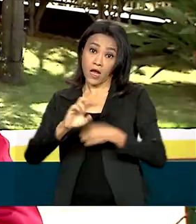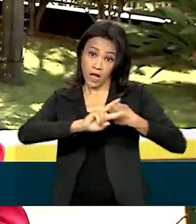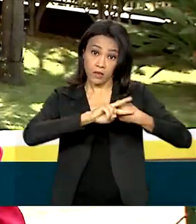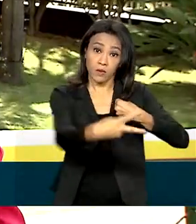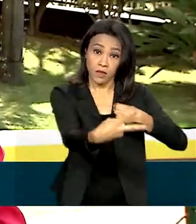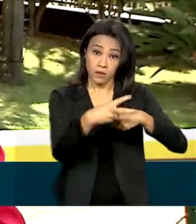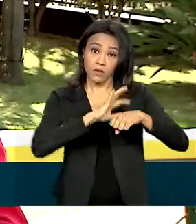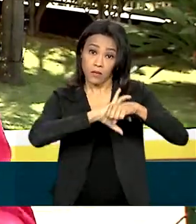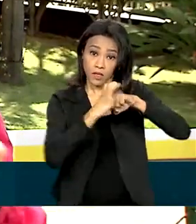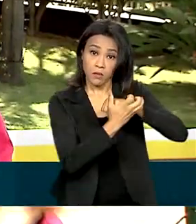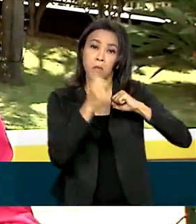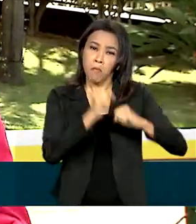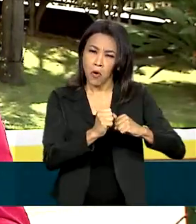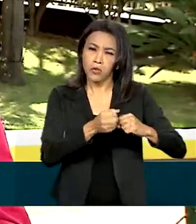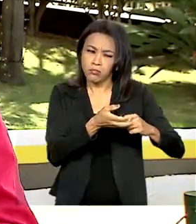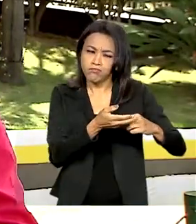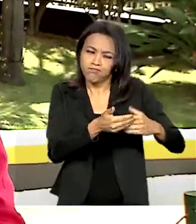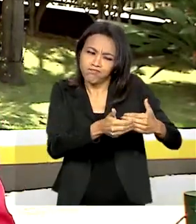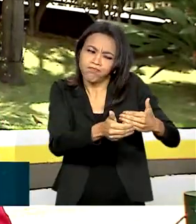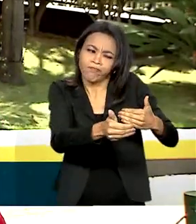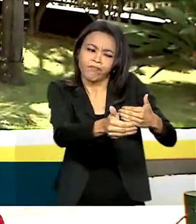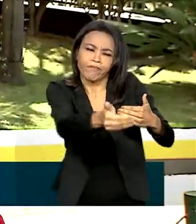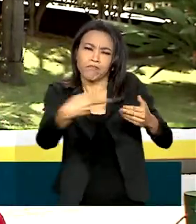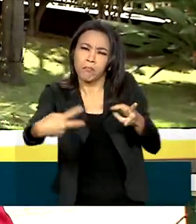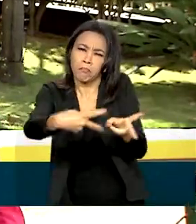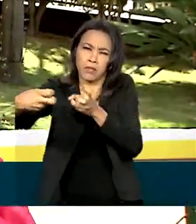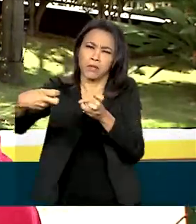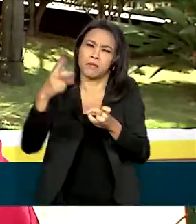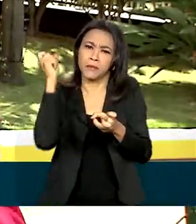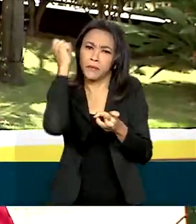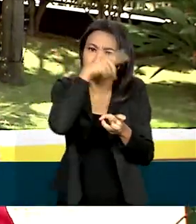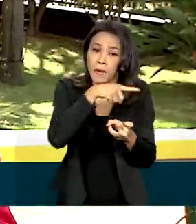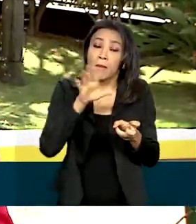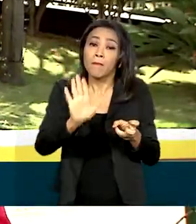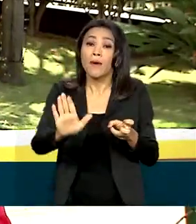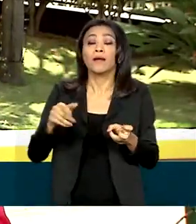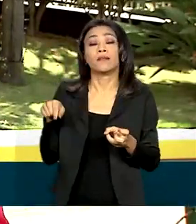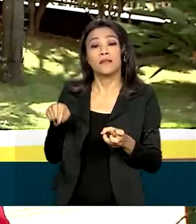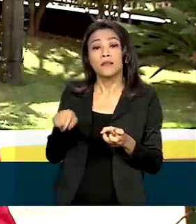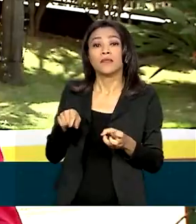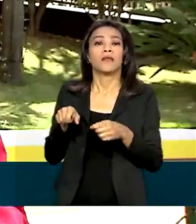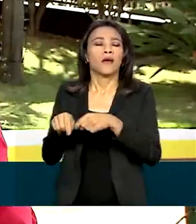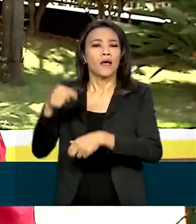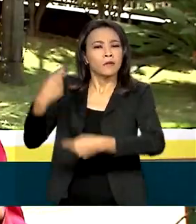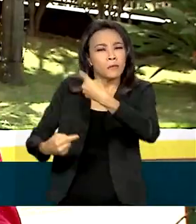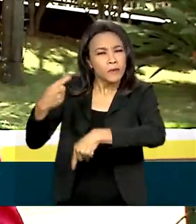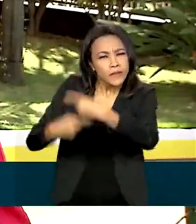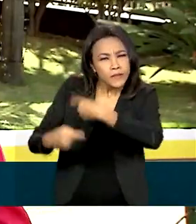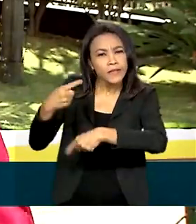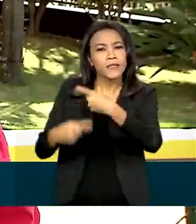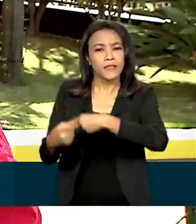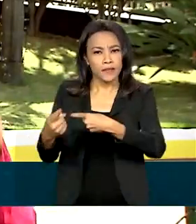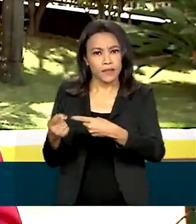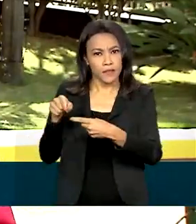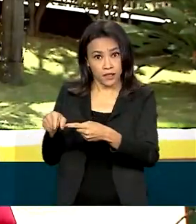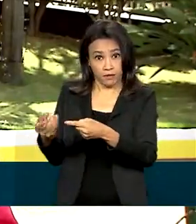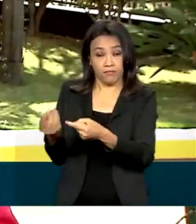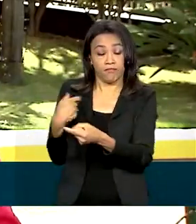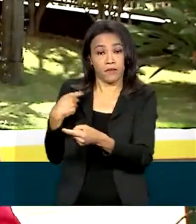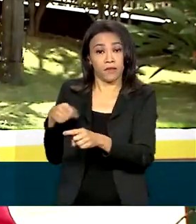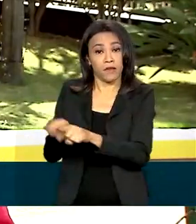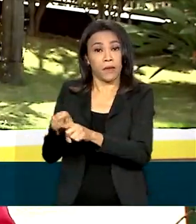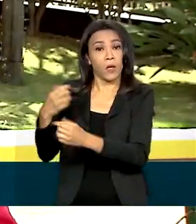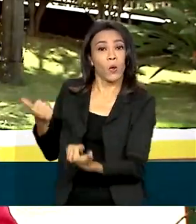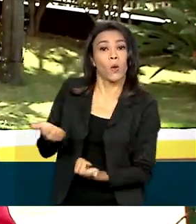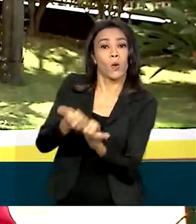ser identificados, mas as políticas públicas como o Programa de Manutenção de Emprego e Renda e o Pronamp contribuíram